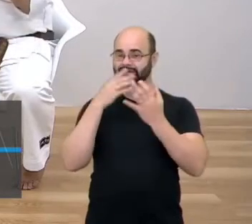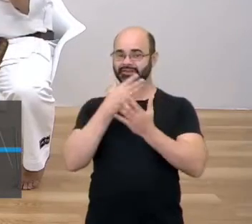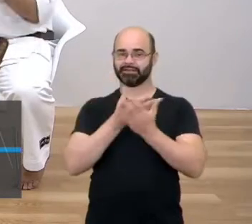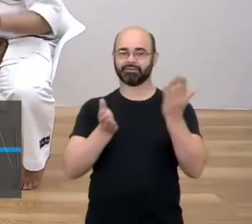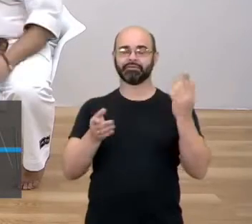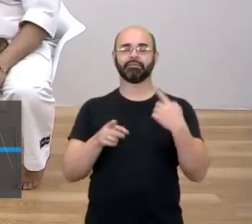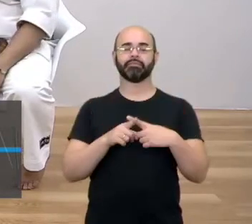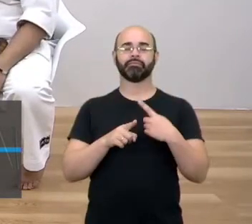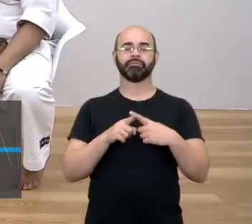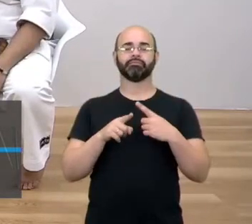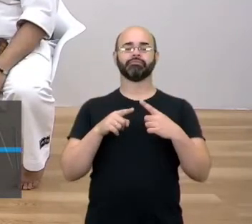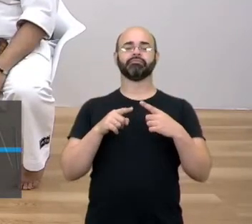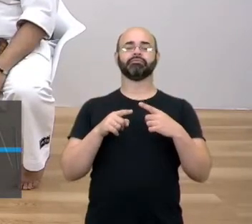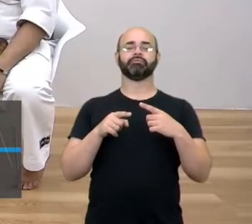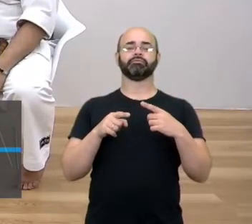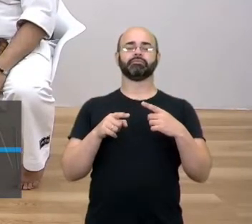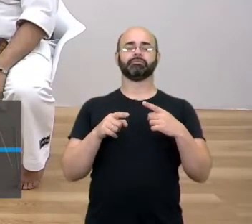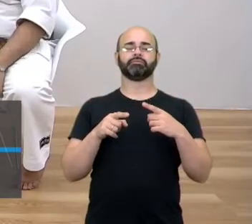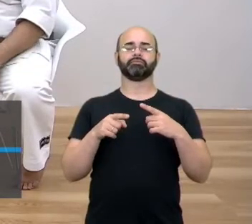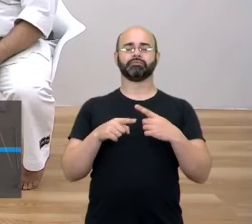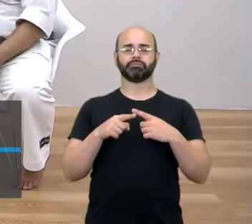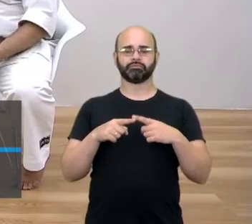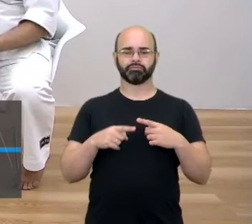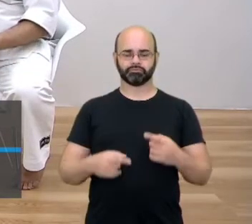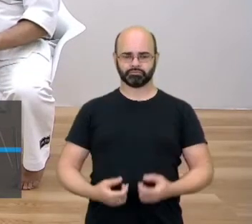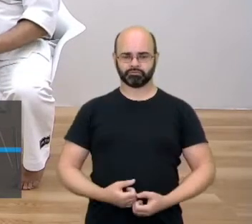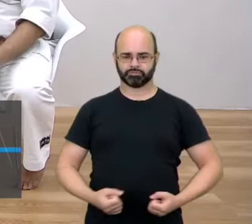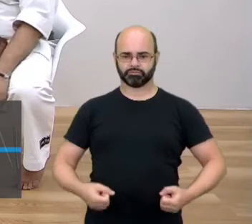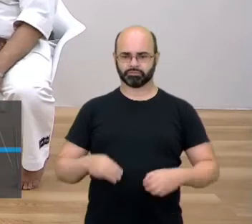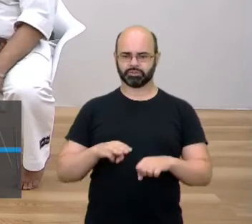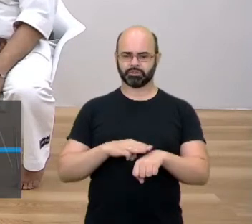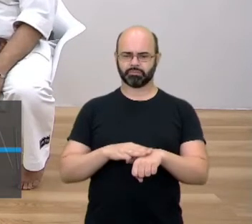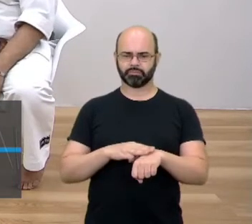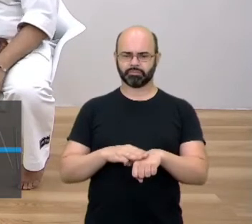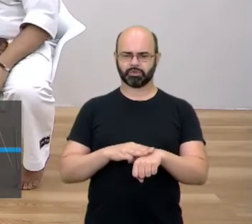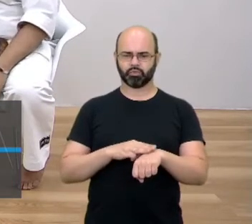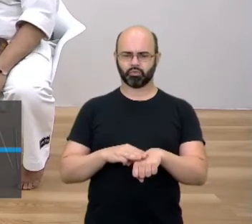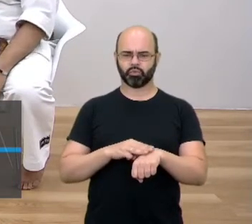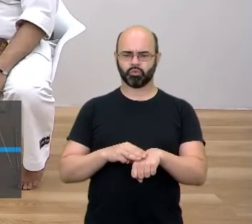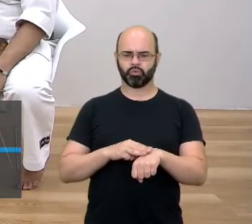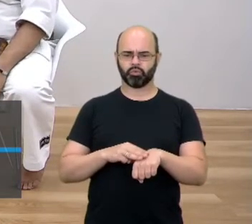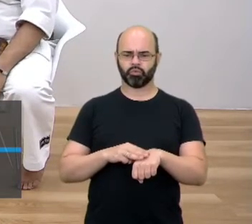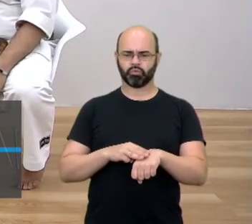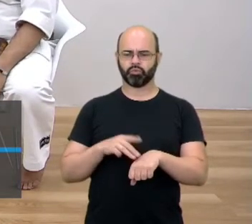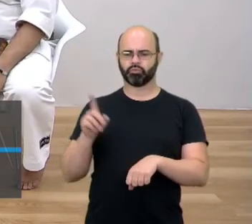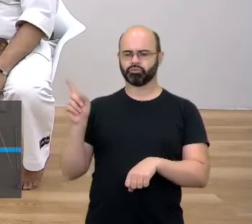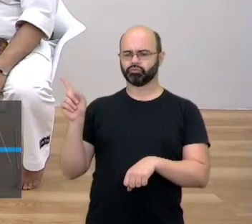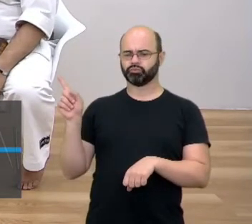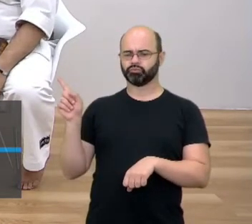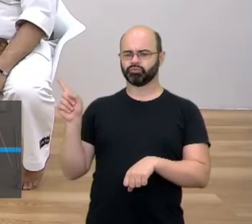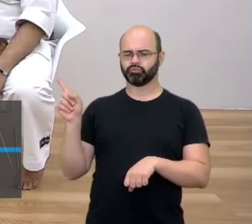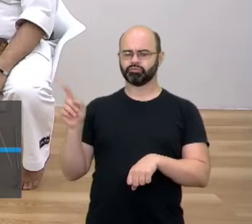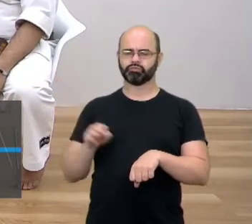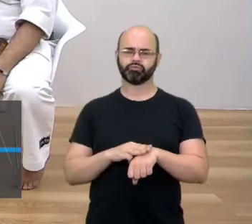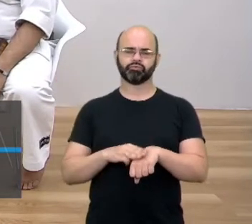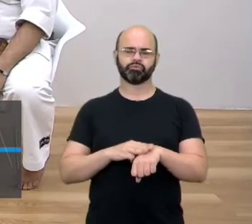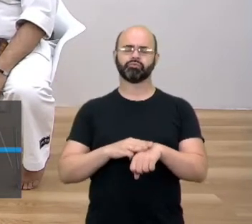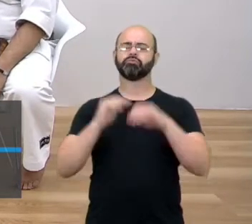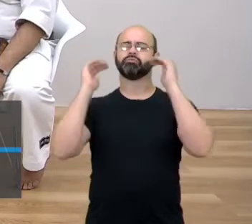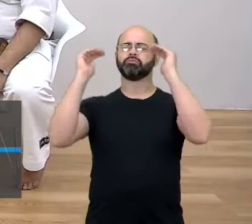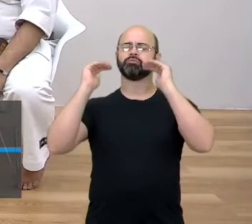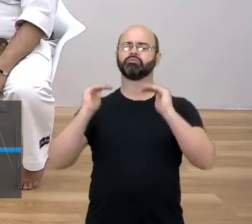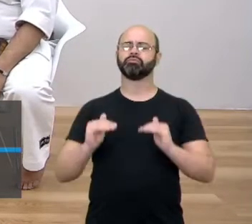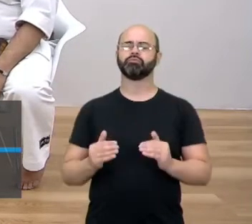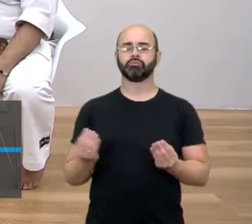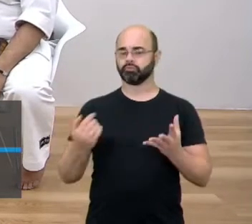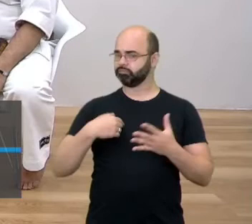Não, porque uma curiosidade que eu tenho. Você tá com uma faixa, uma faixa que eu vendo, marrom. Marrom. Isso. Marrom. Qual é a sequenciação de faixas, né? Porque assim, sou